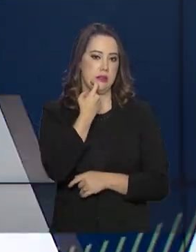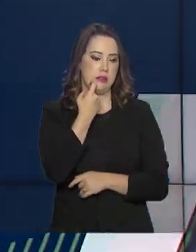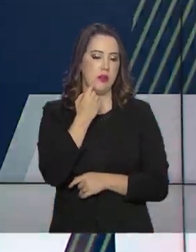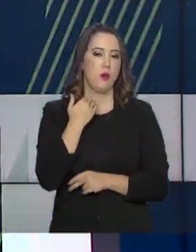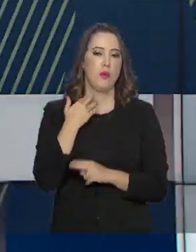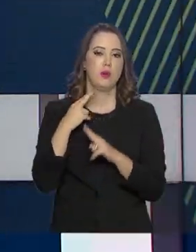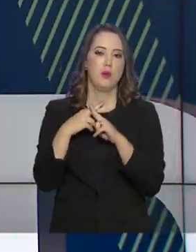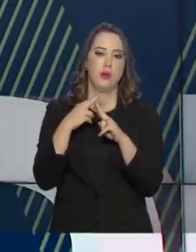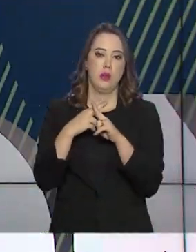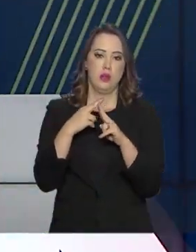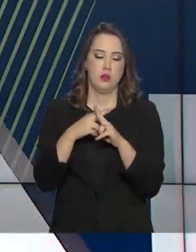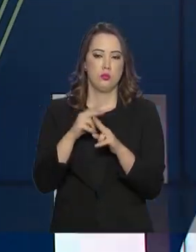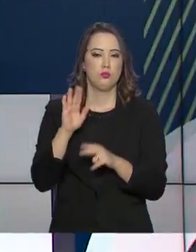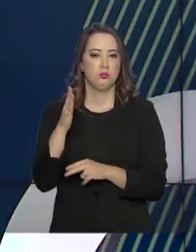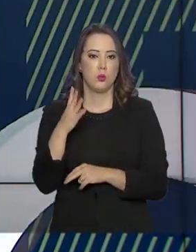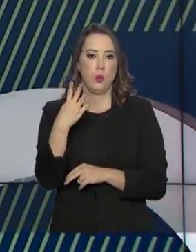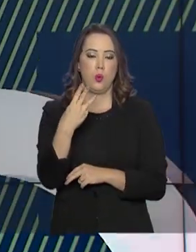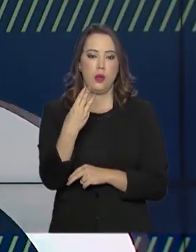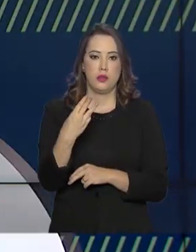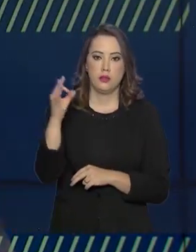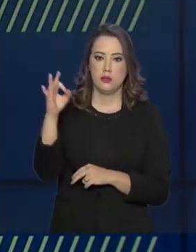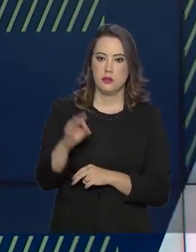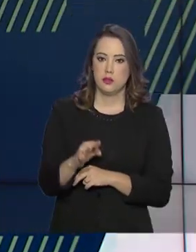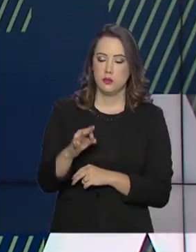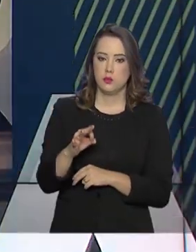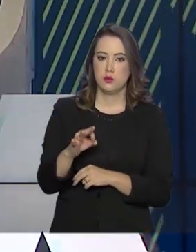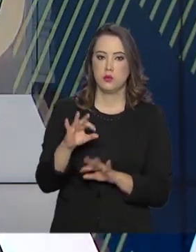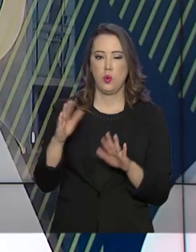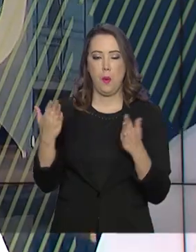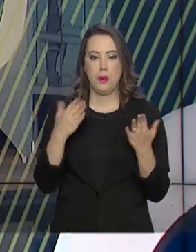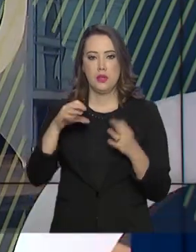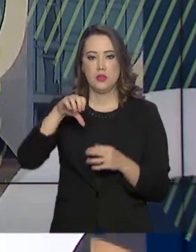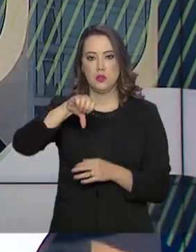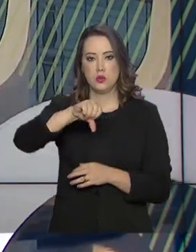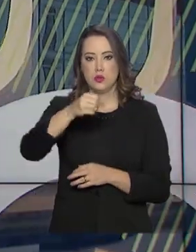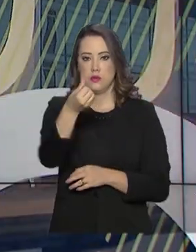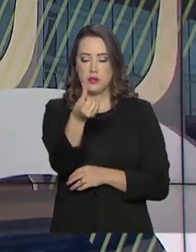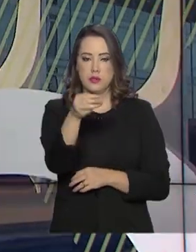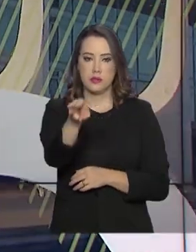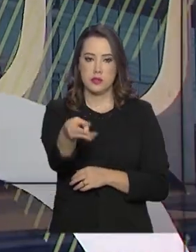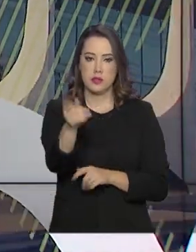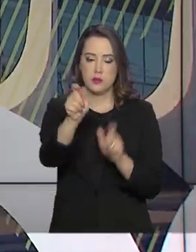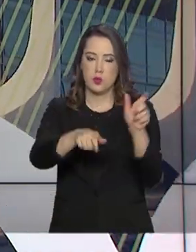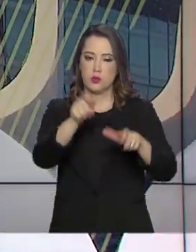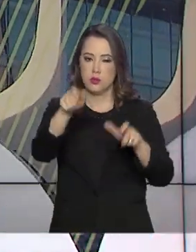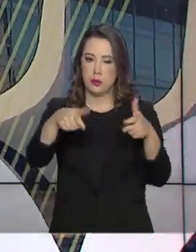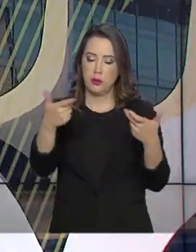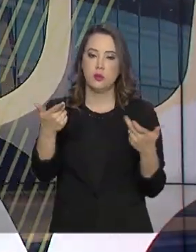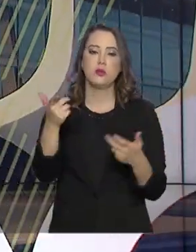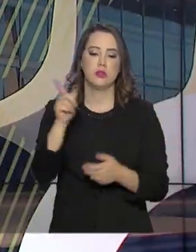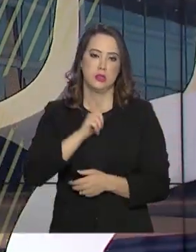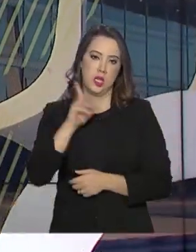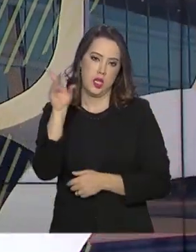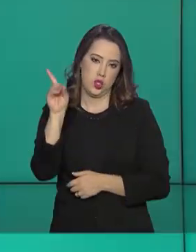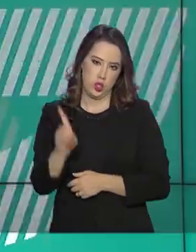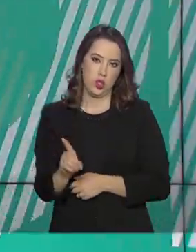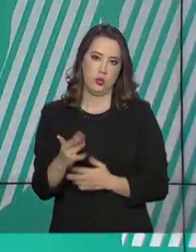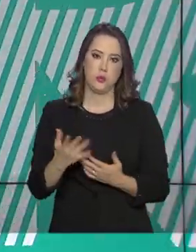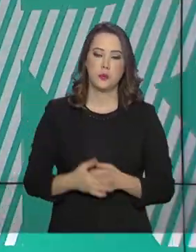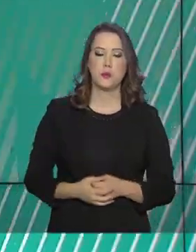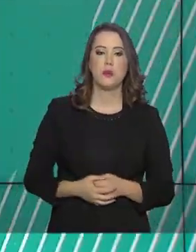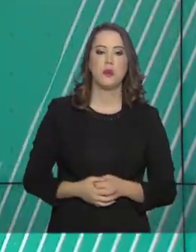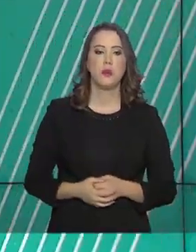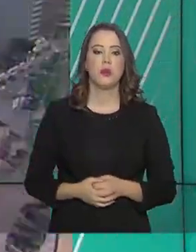-feira, a Caixa atendeu cerca de 43% dos 96 milhões de trabalhadores contemplados. No total,